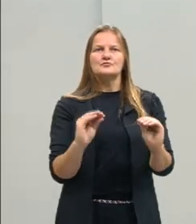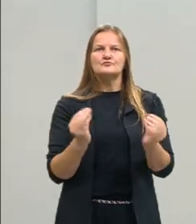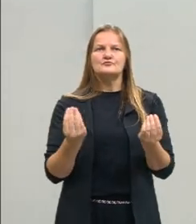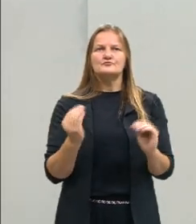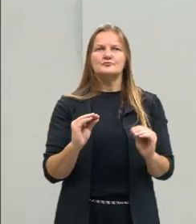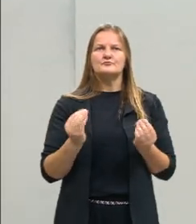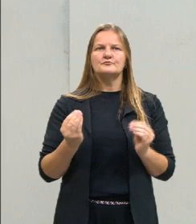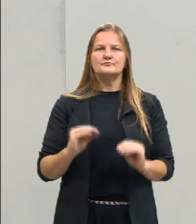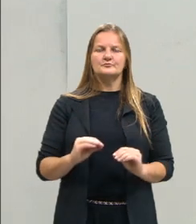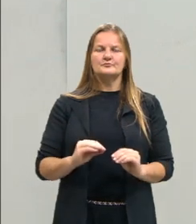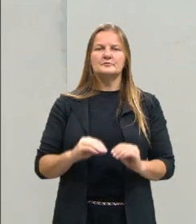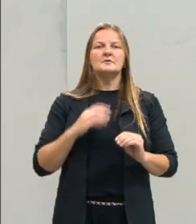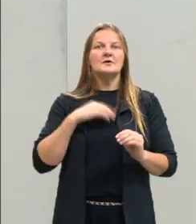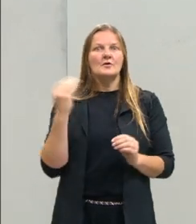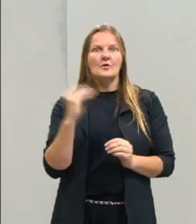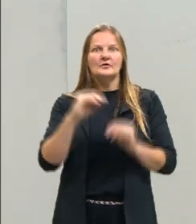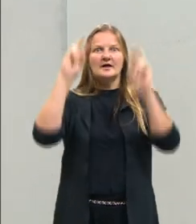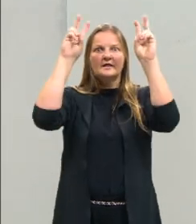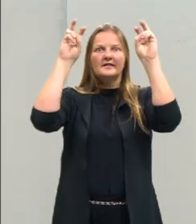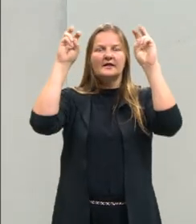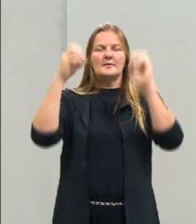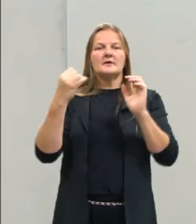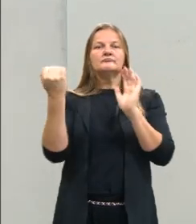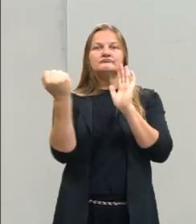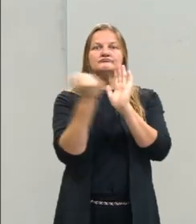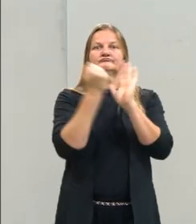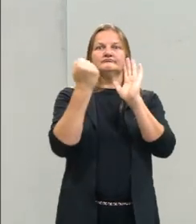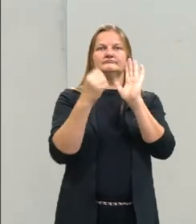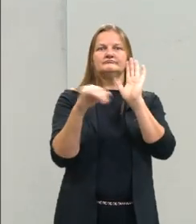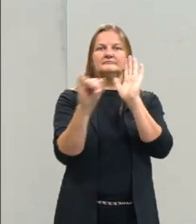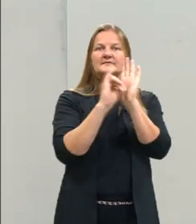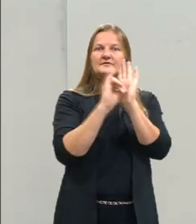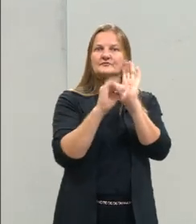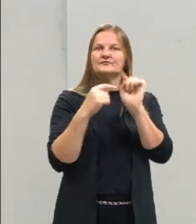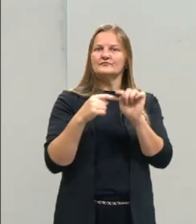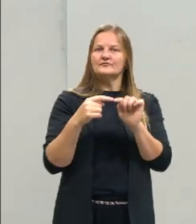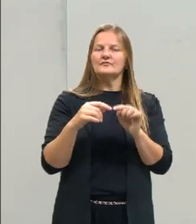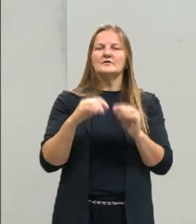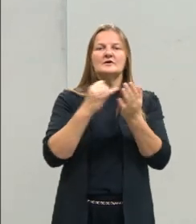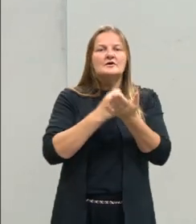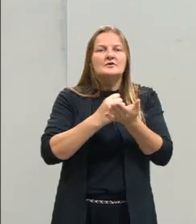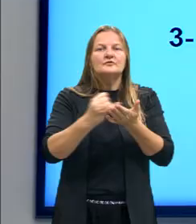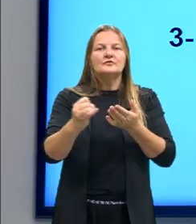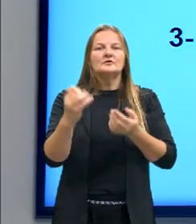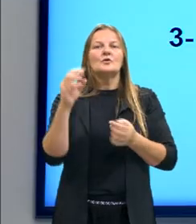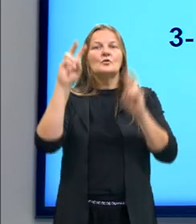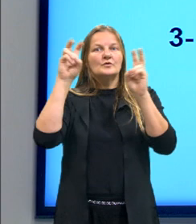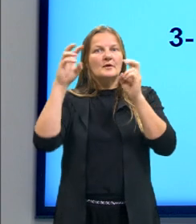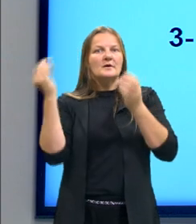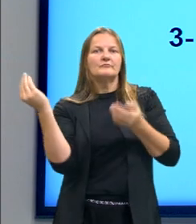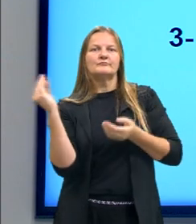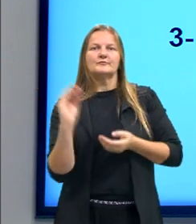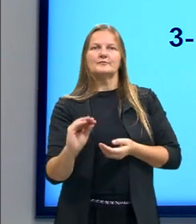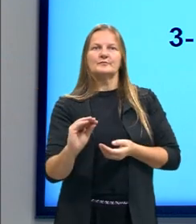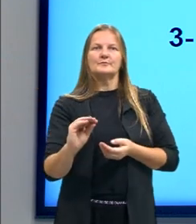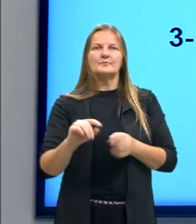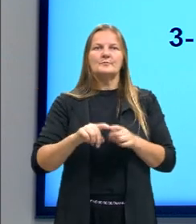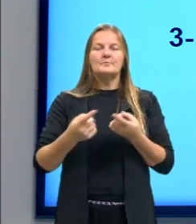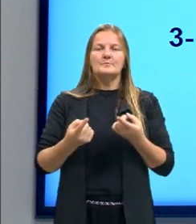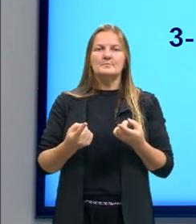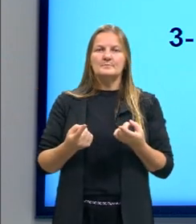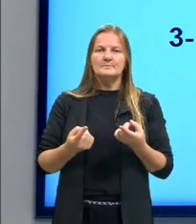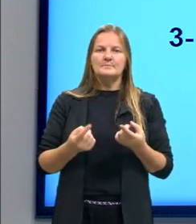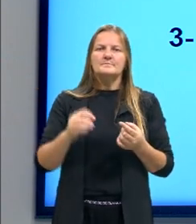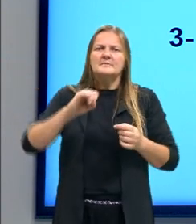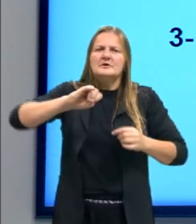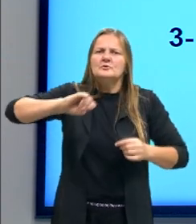Coloquei o tema, beleza, identifiquei que na minha introdução eu consegui colocar esse tema, mas aí, consegui colocar o tema,